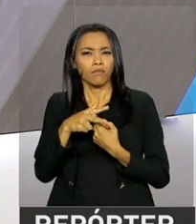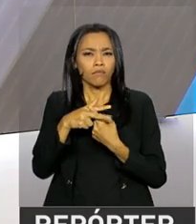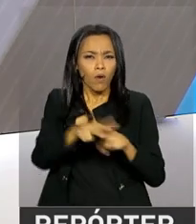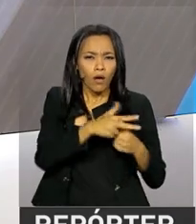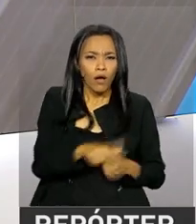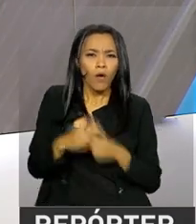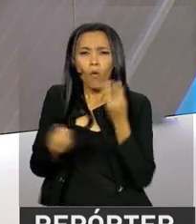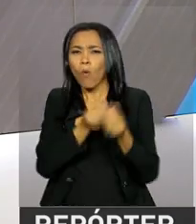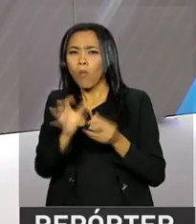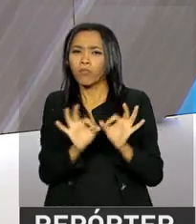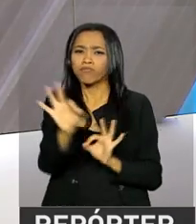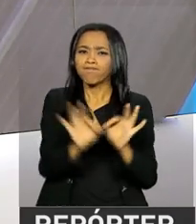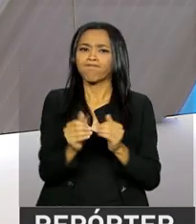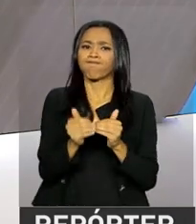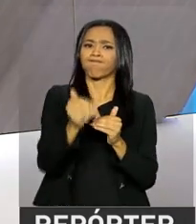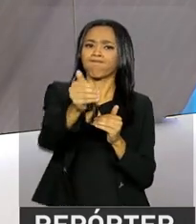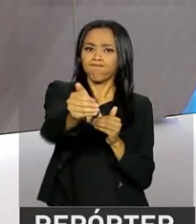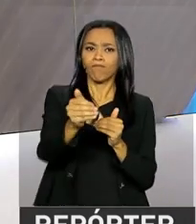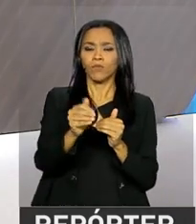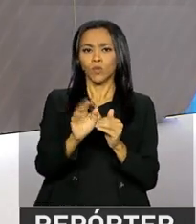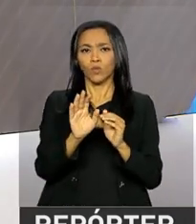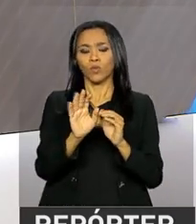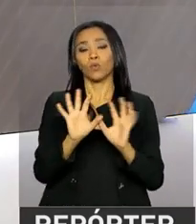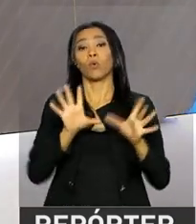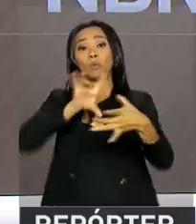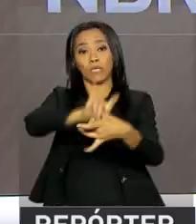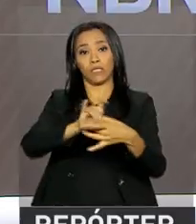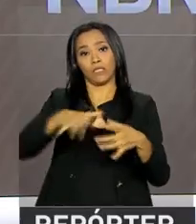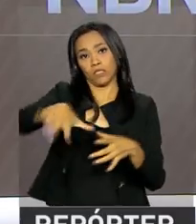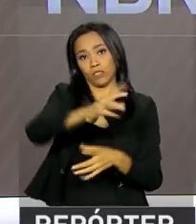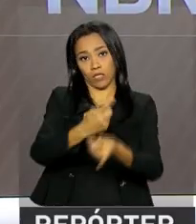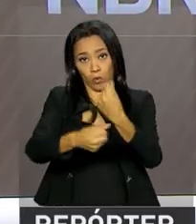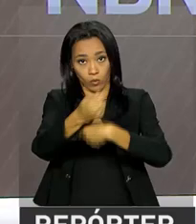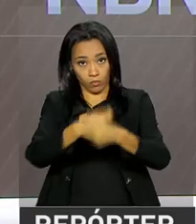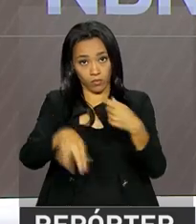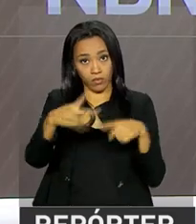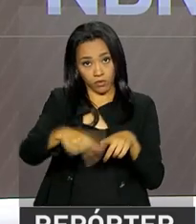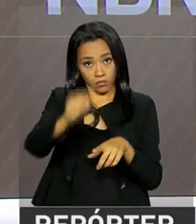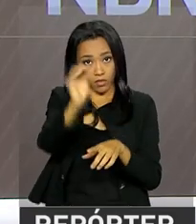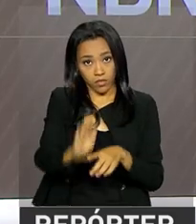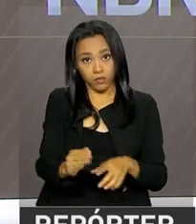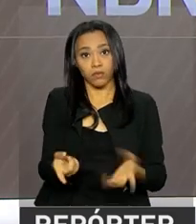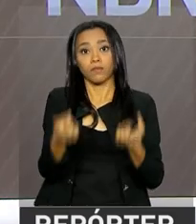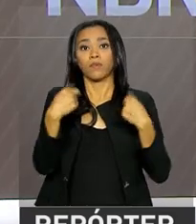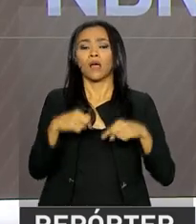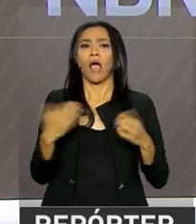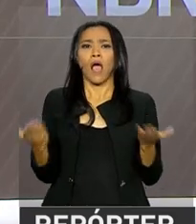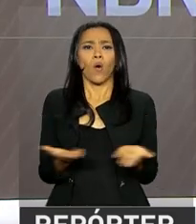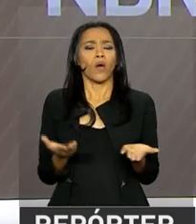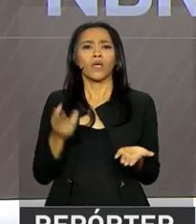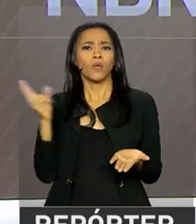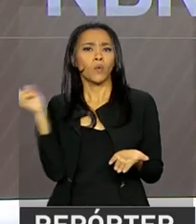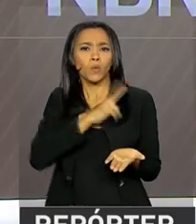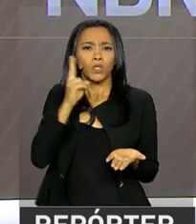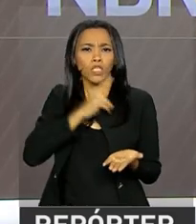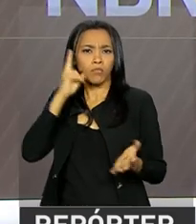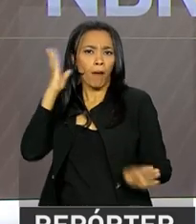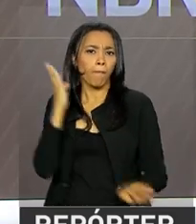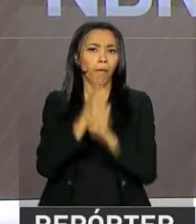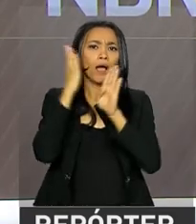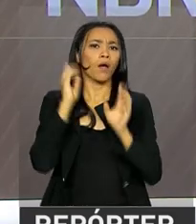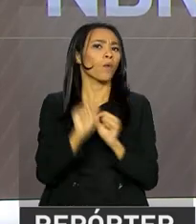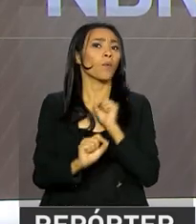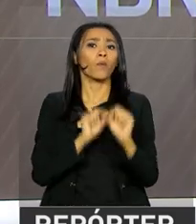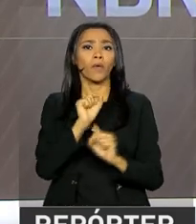financeiro para a economia do país. E a partir de agora, testes rápidos para detectar o